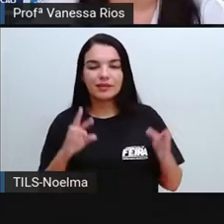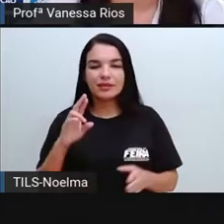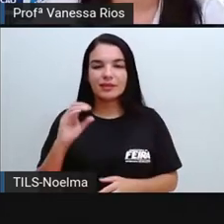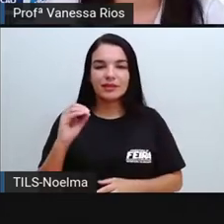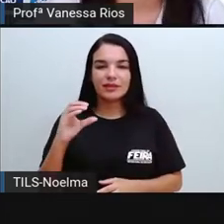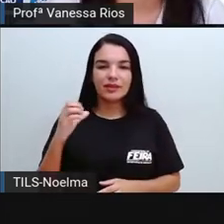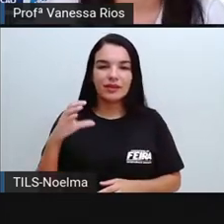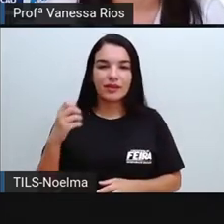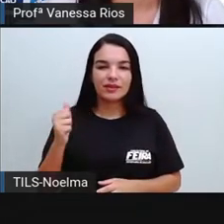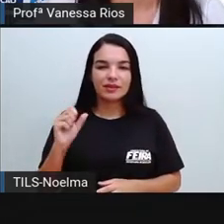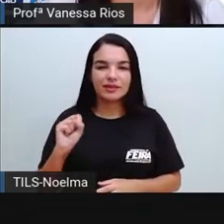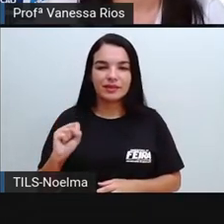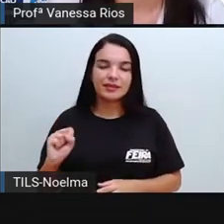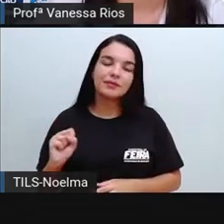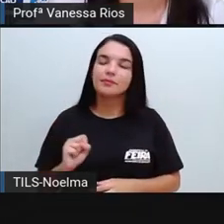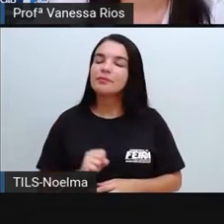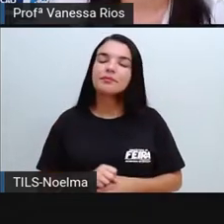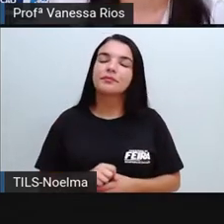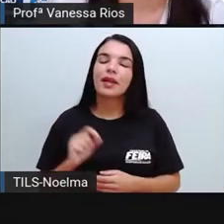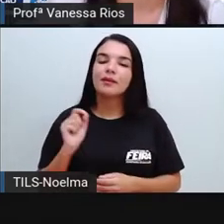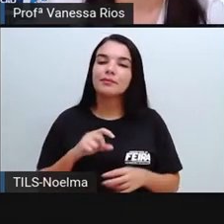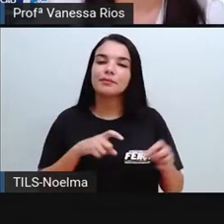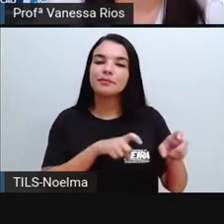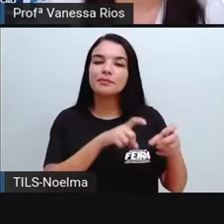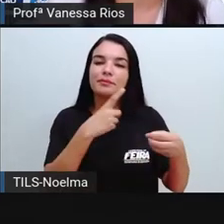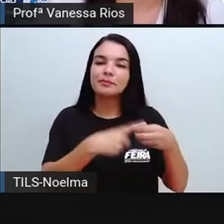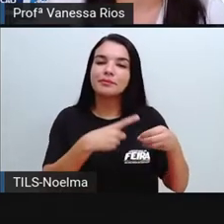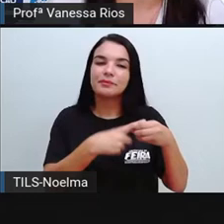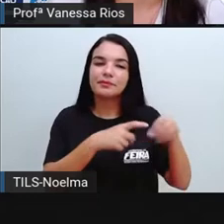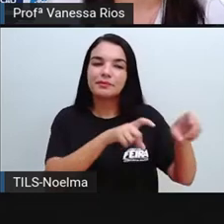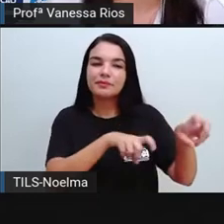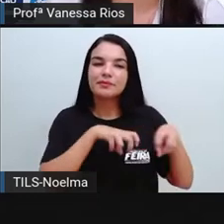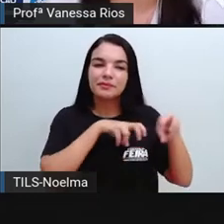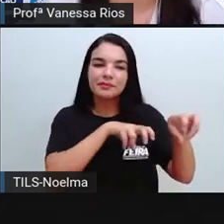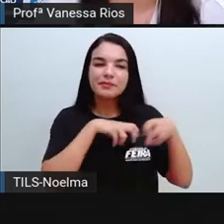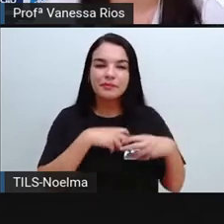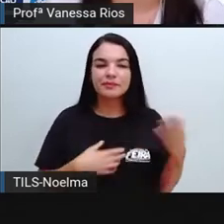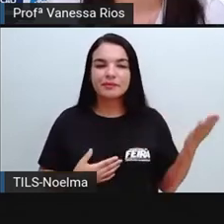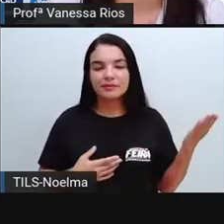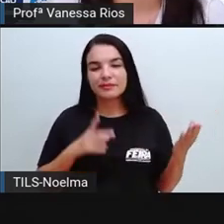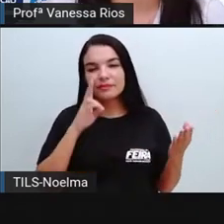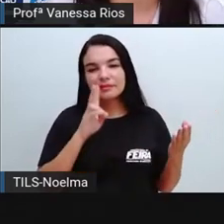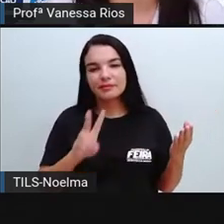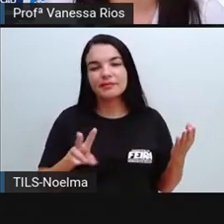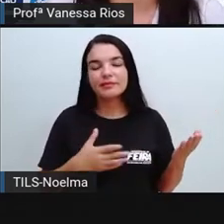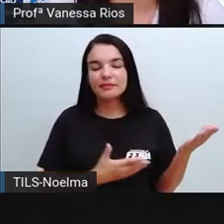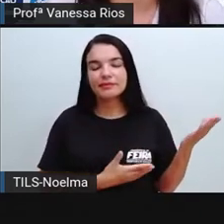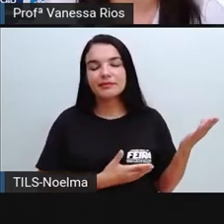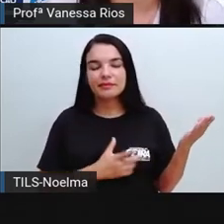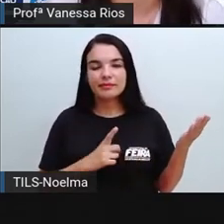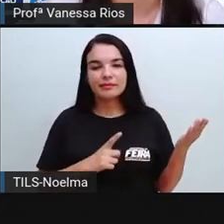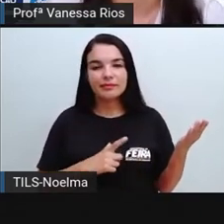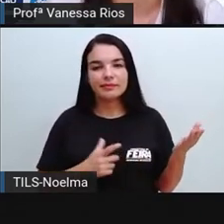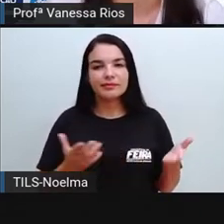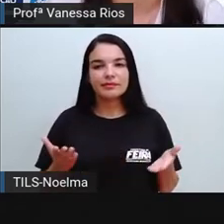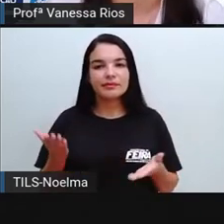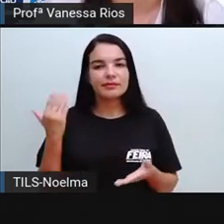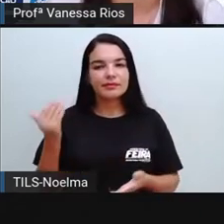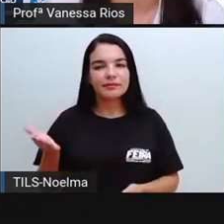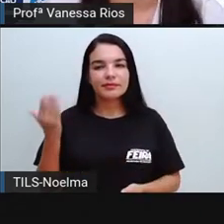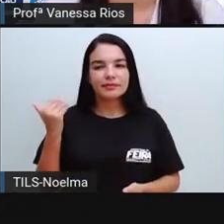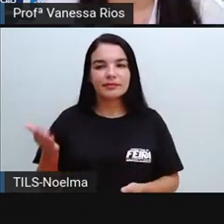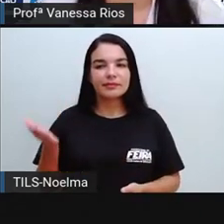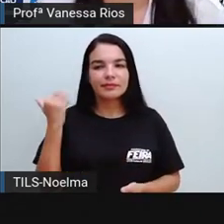né? De um sítio, para a gente observar nos dias atuais, né? Mas algo que acontece também há muitos anos